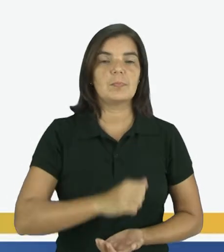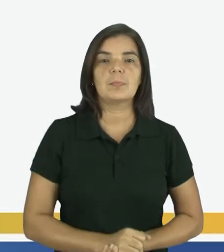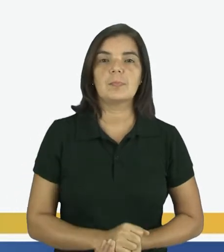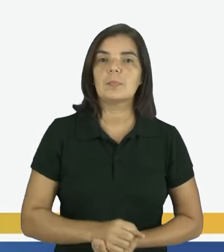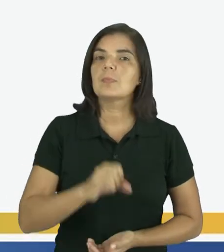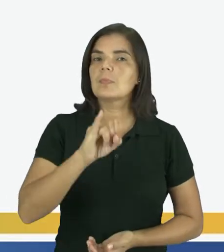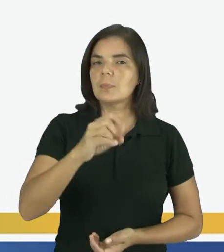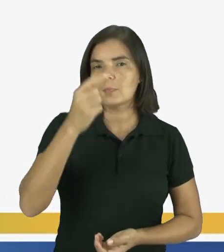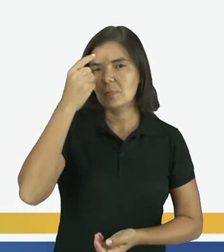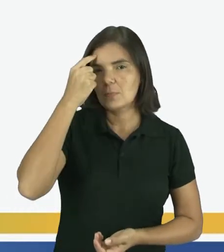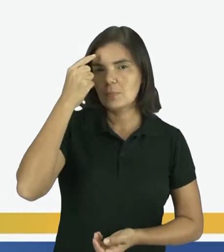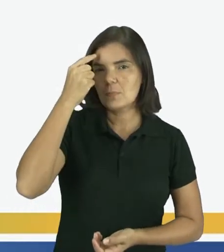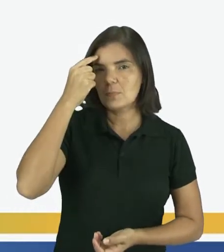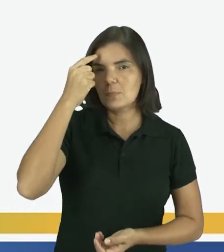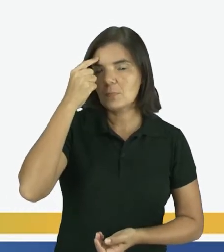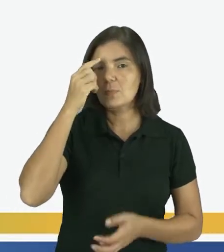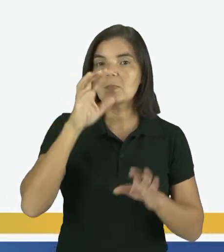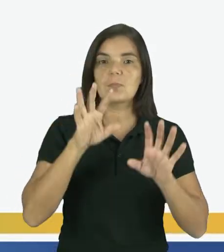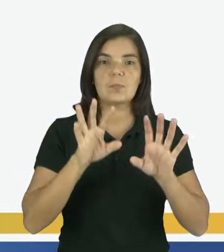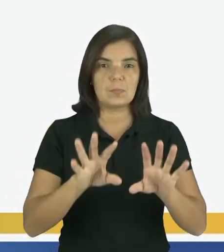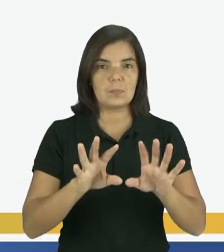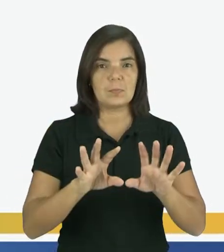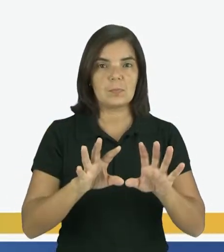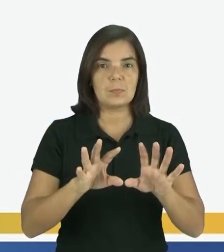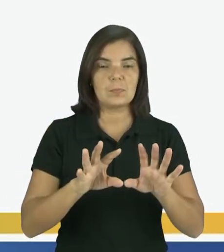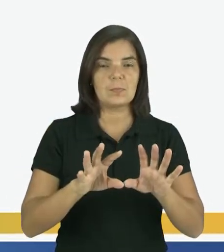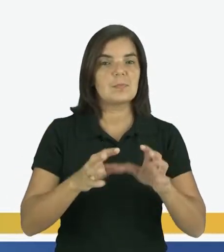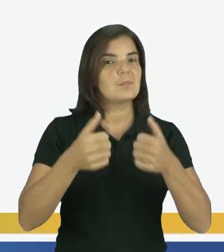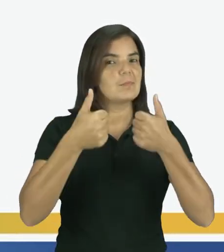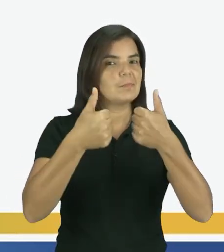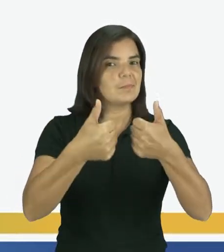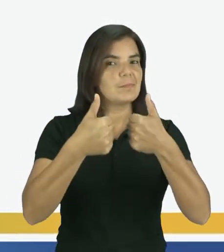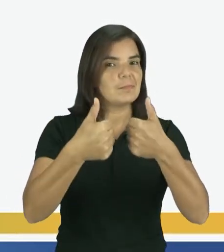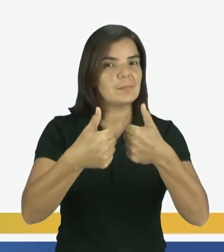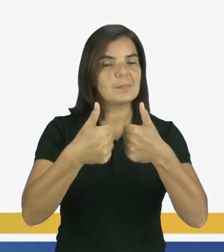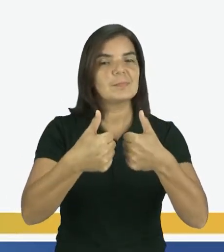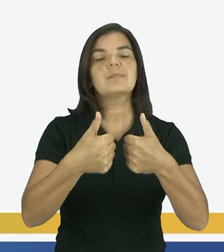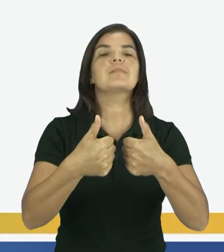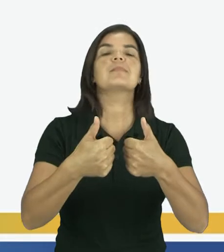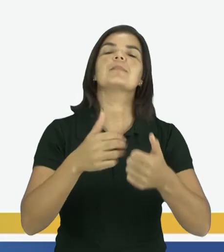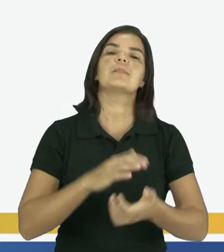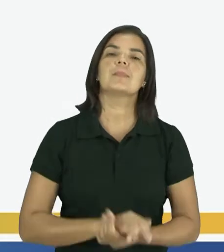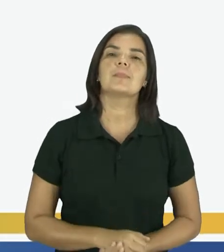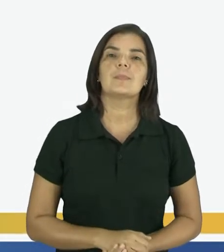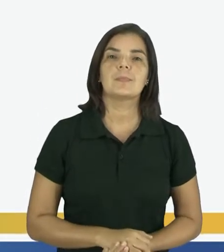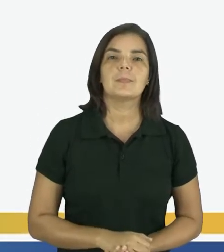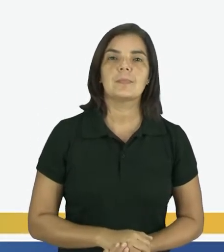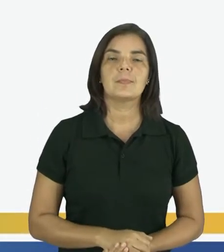Se você pensou sobre isso, está certinho. Vamos lá?